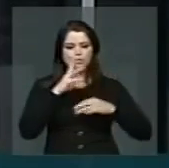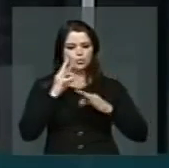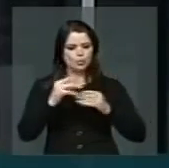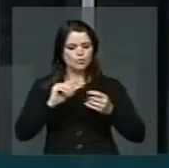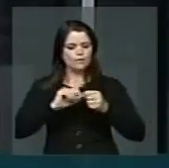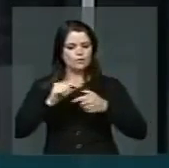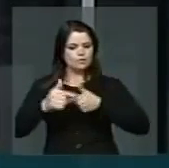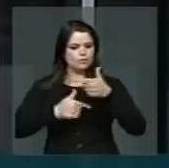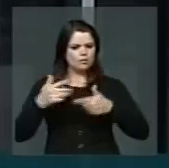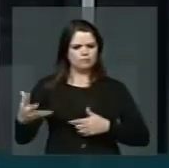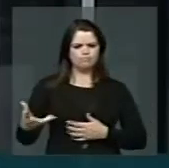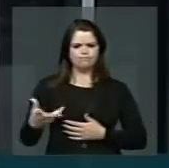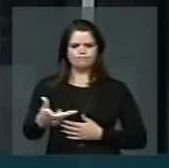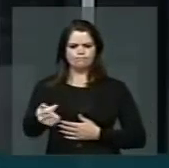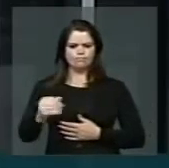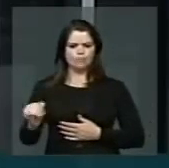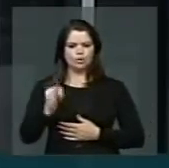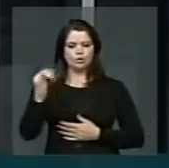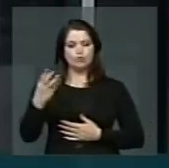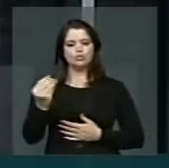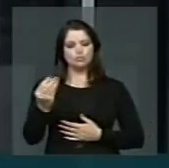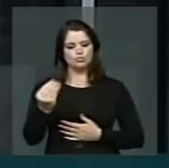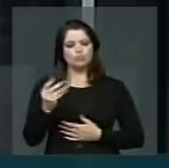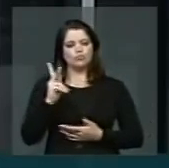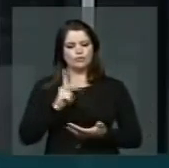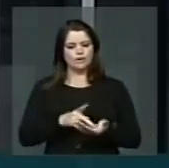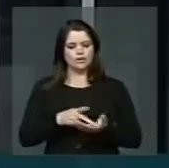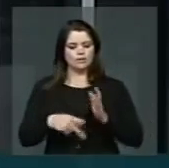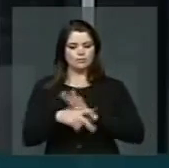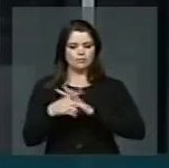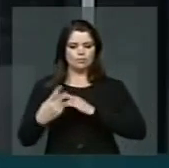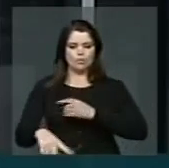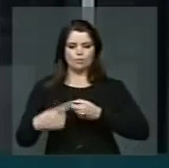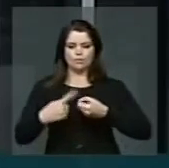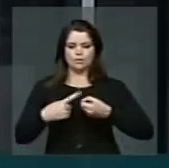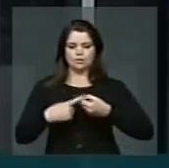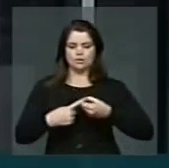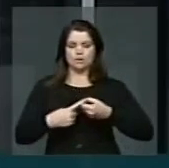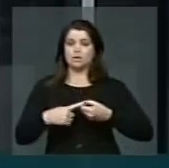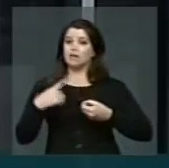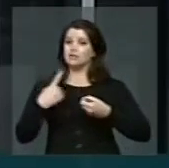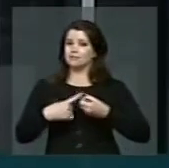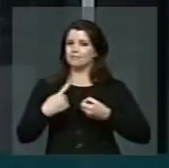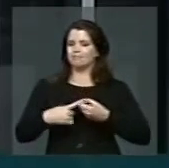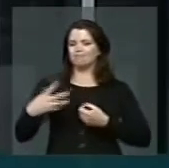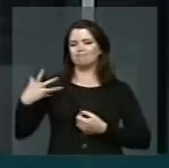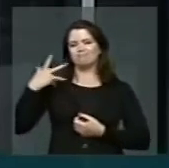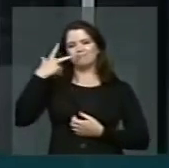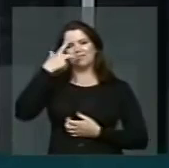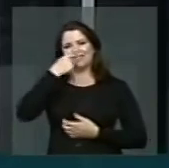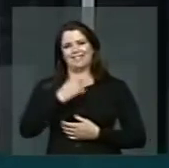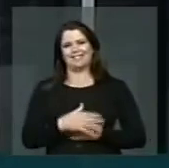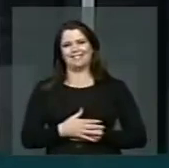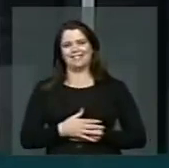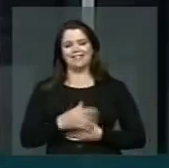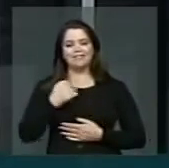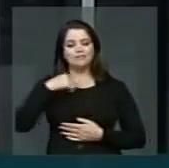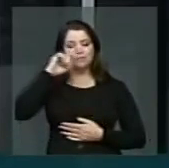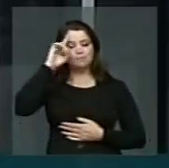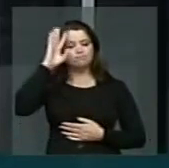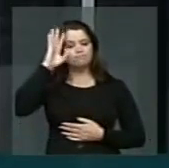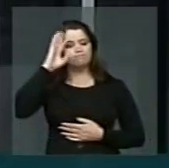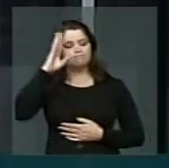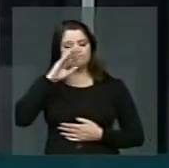presta um grande e relevante serviço a esta cidade. A cidade bonita, idealizada por